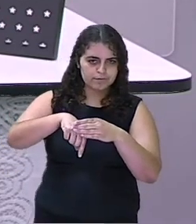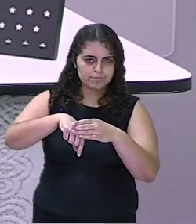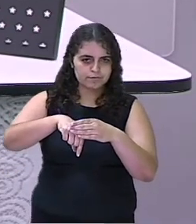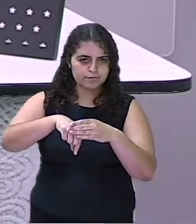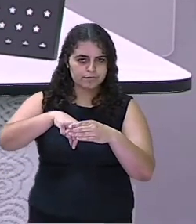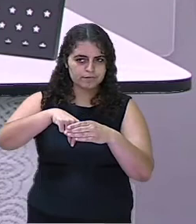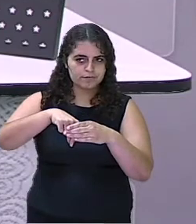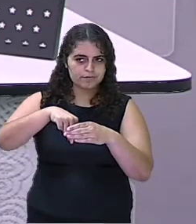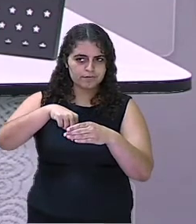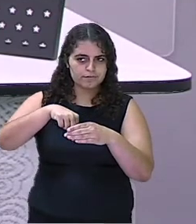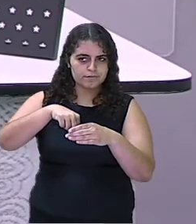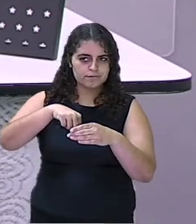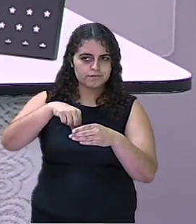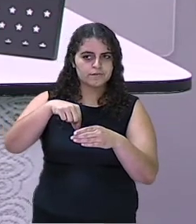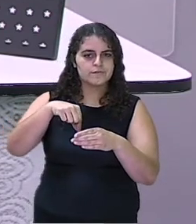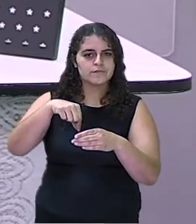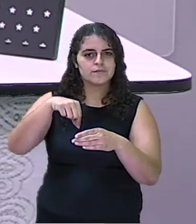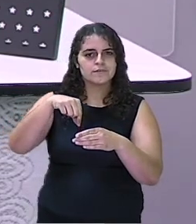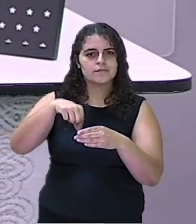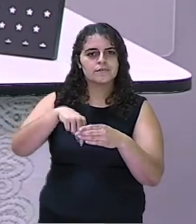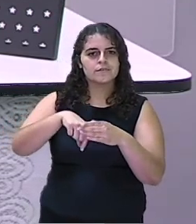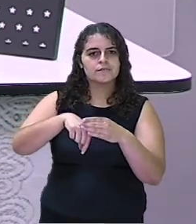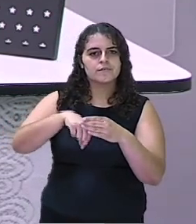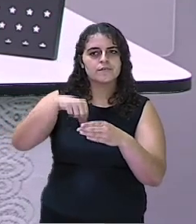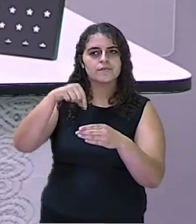Vamos ver